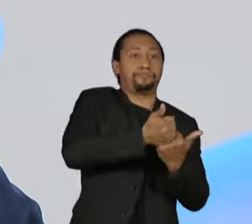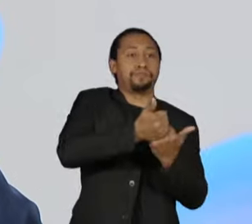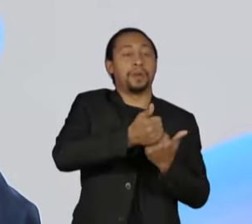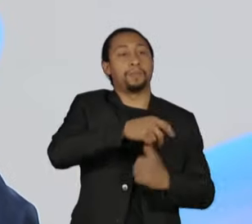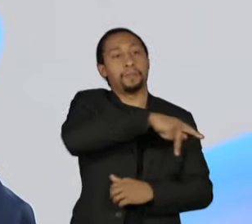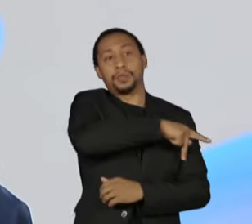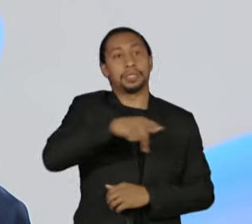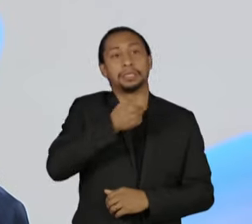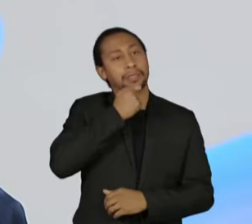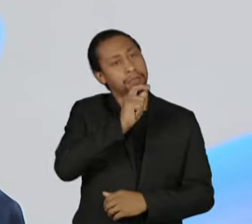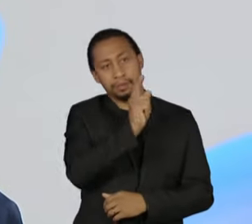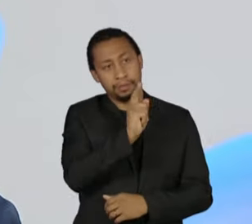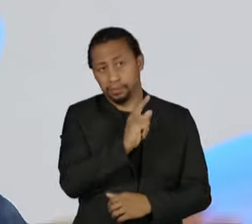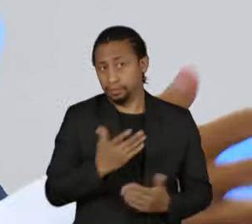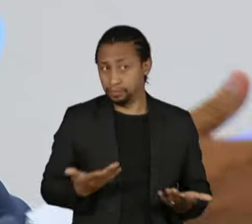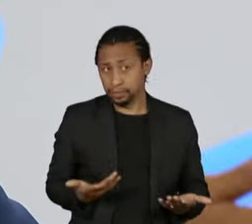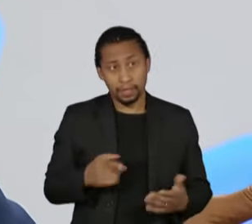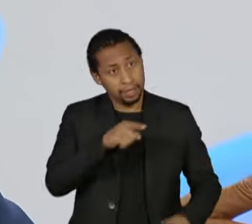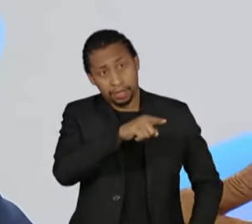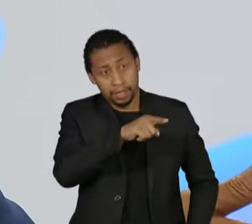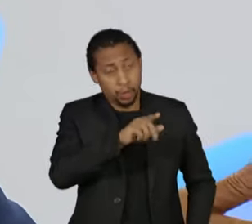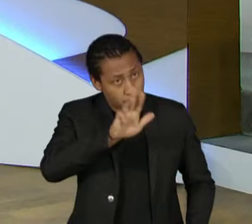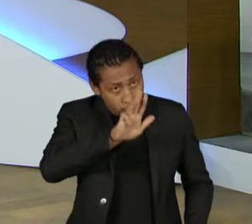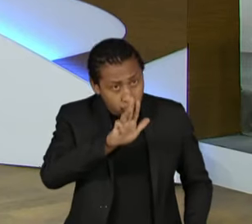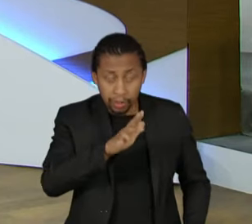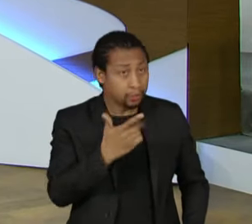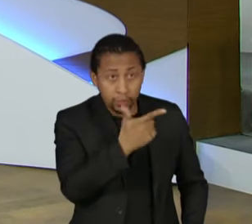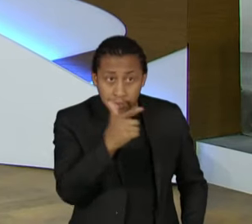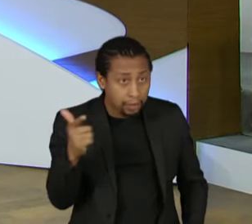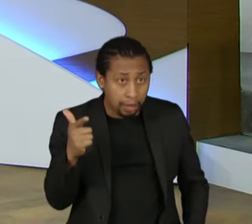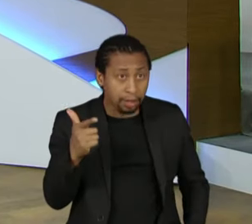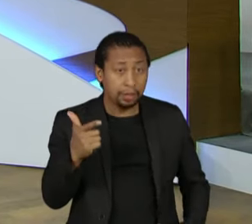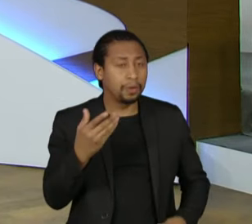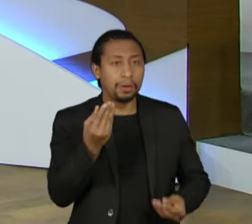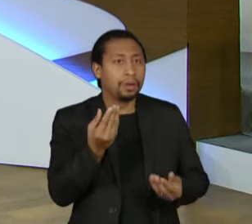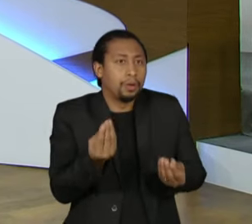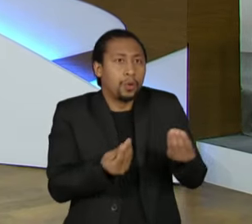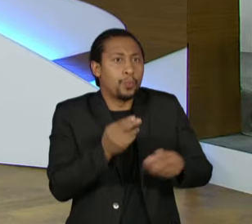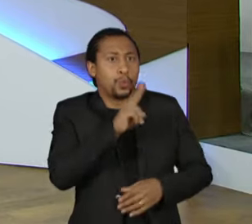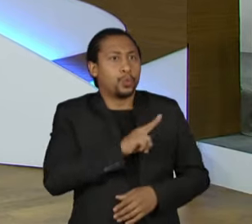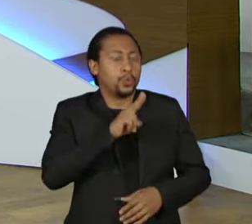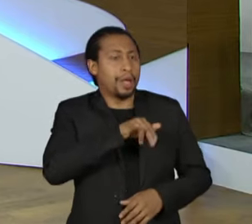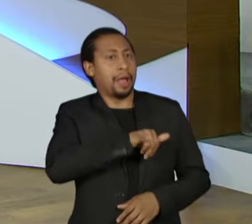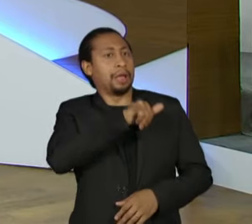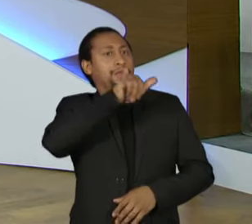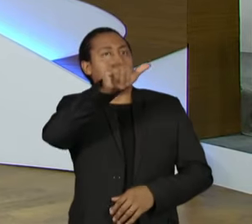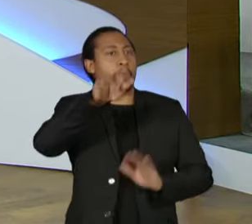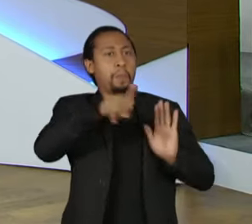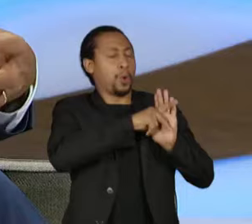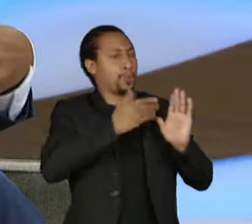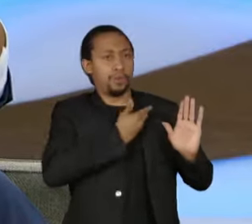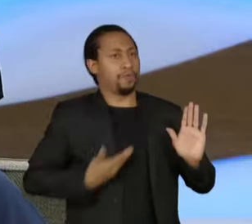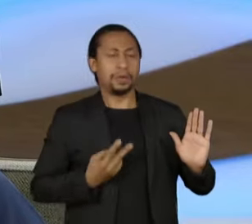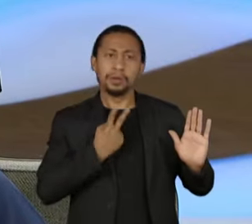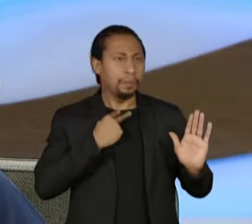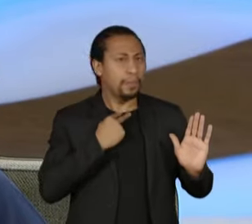de voos do governo. E sim, ele,